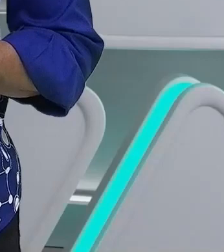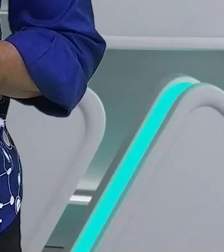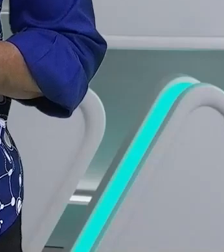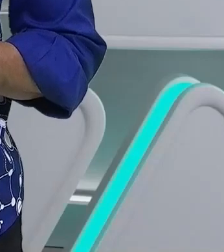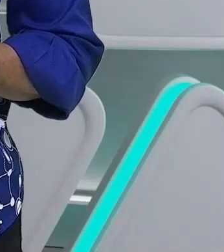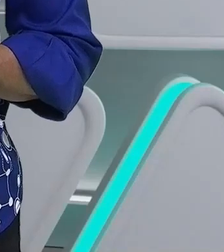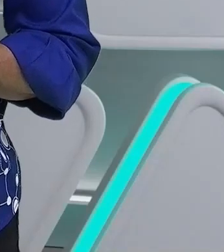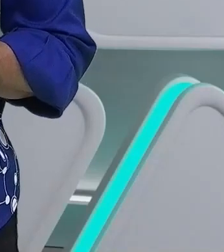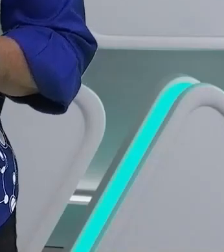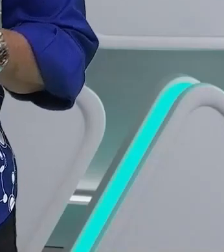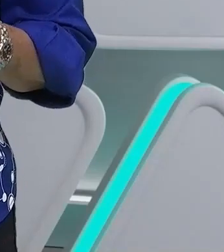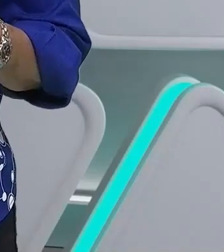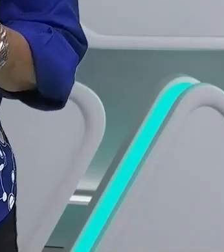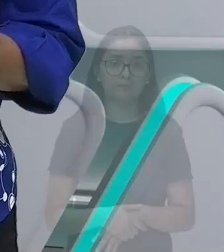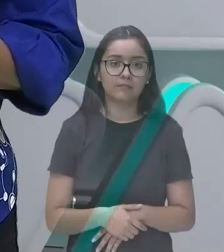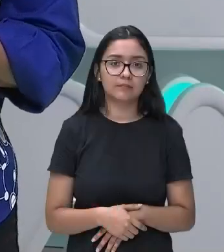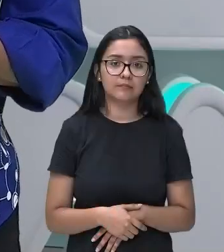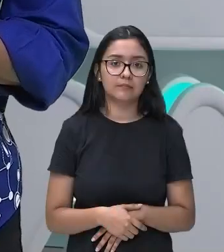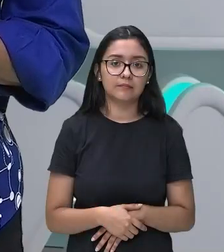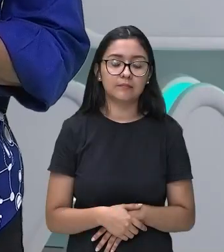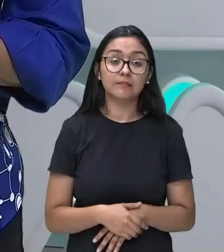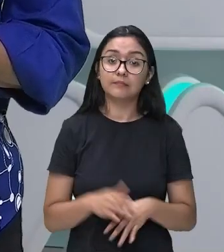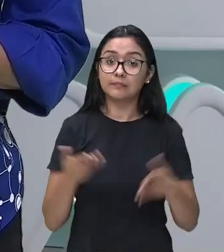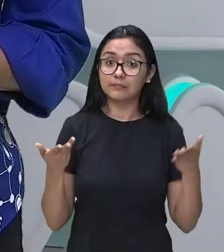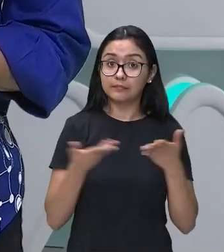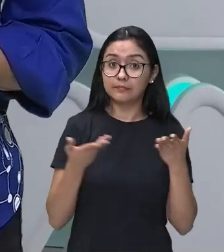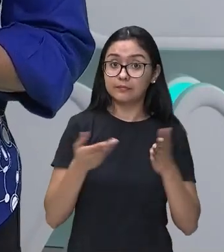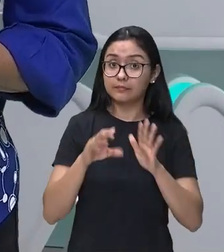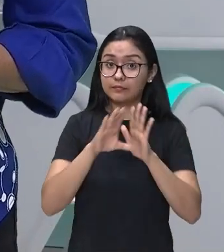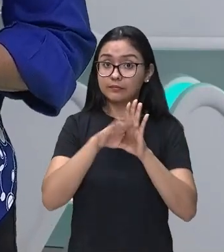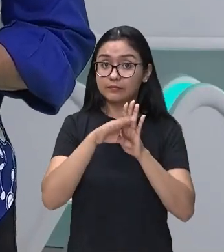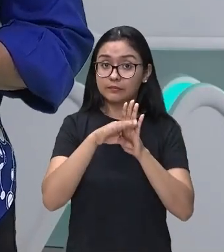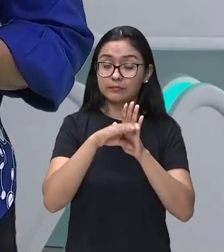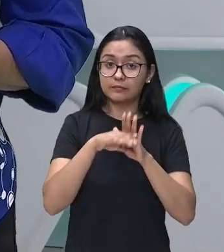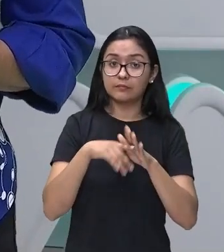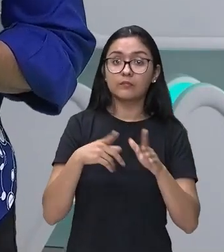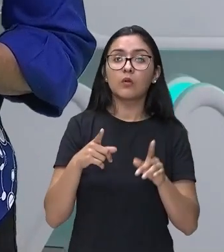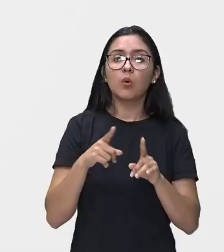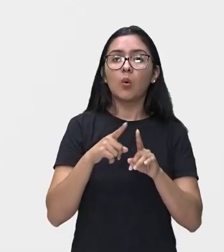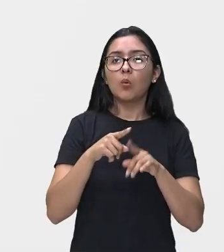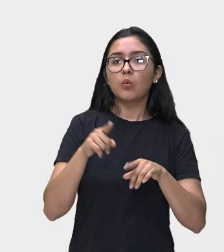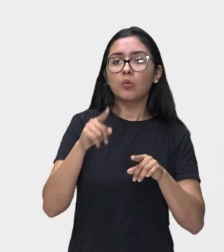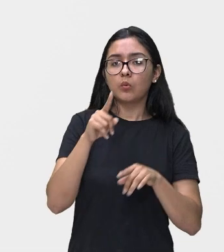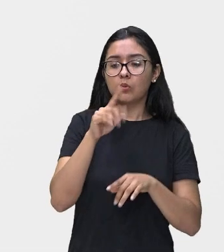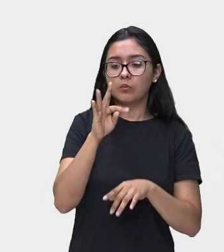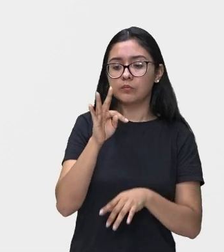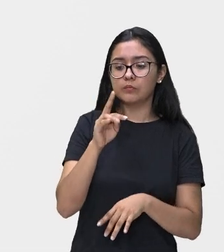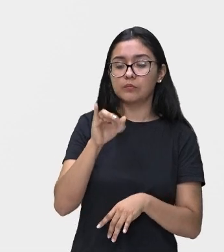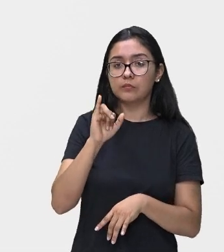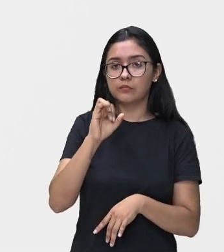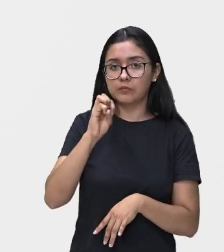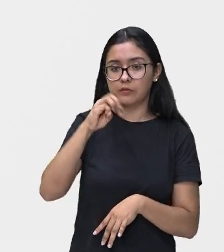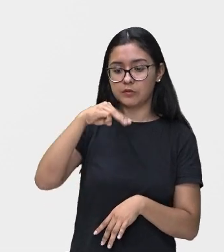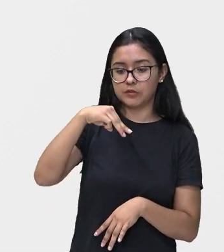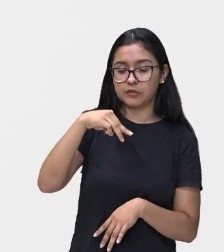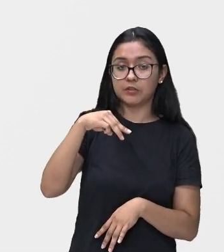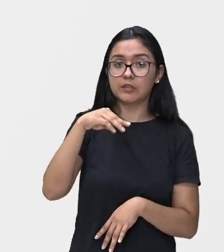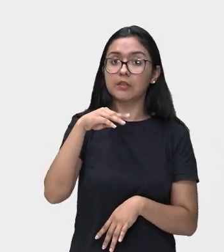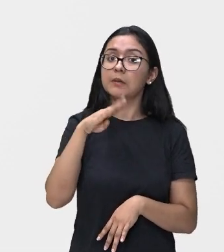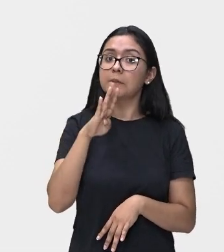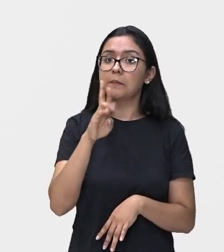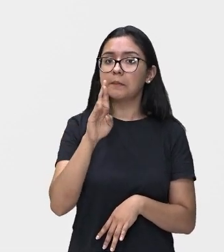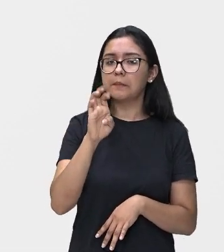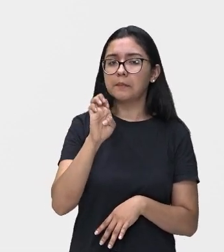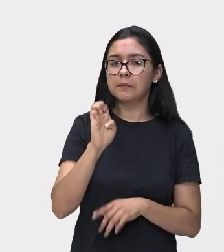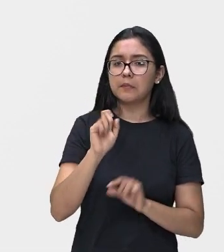E agora vamos conceituar o timbre. Timbre é a cor do som, aquilo